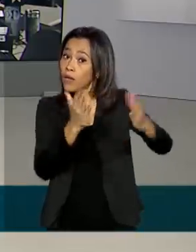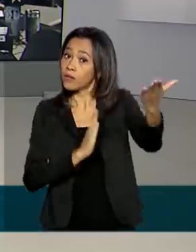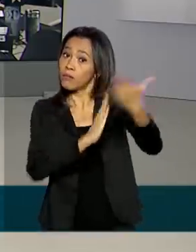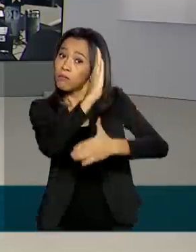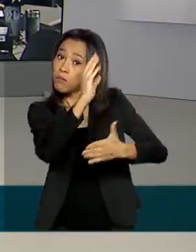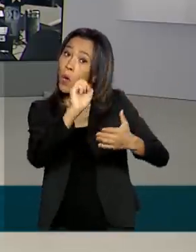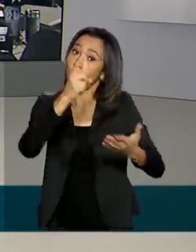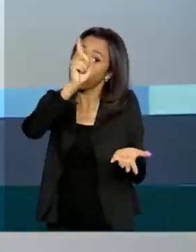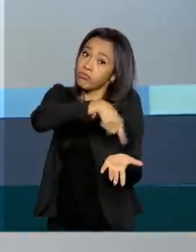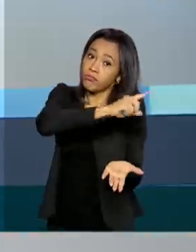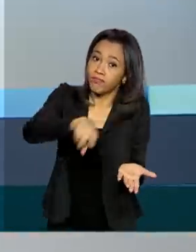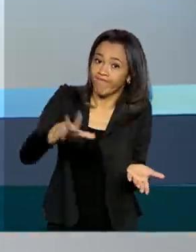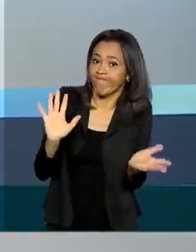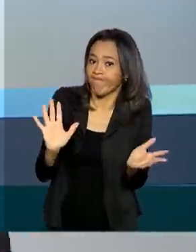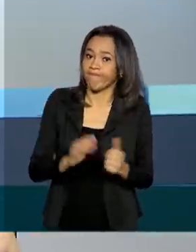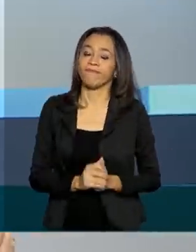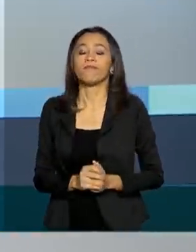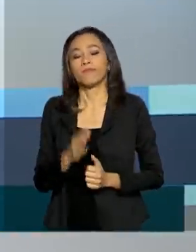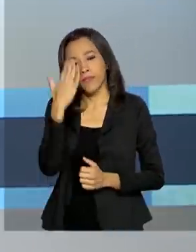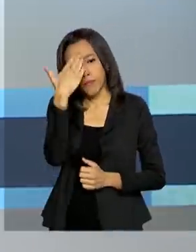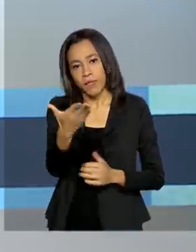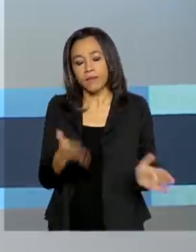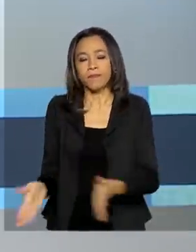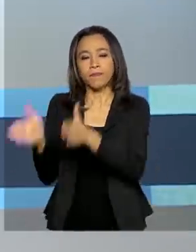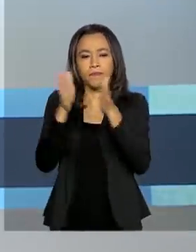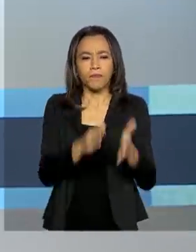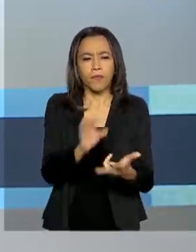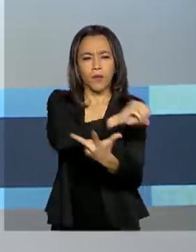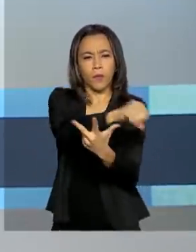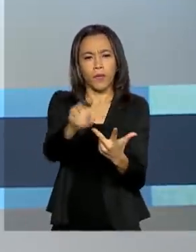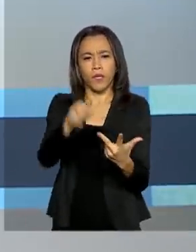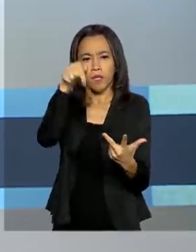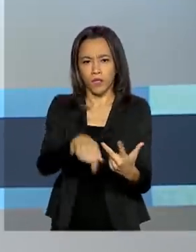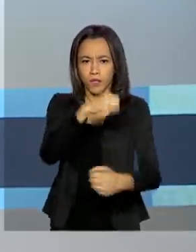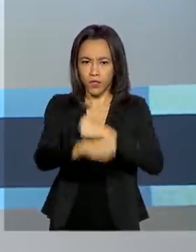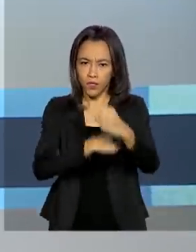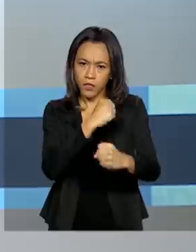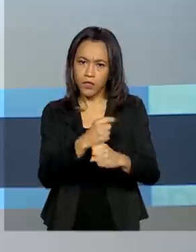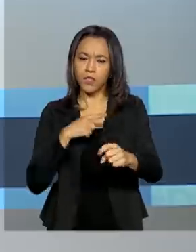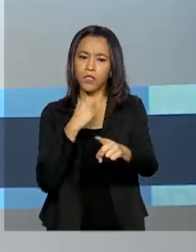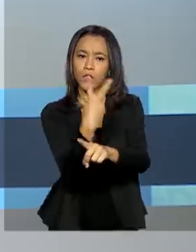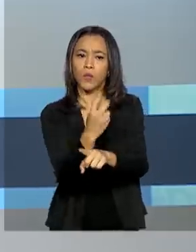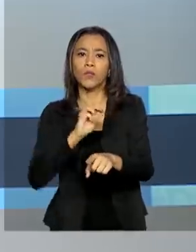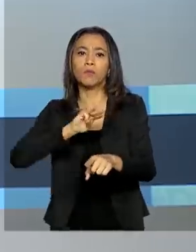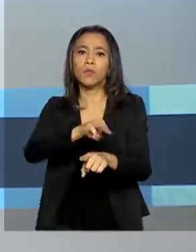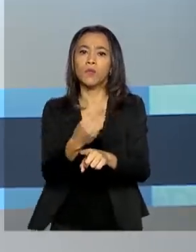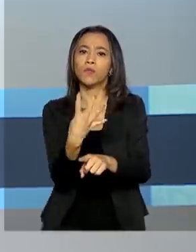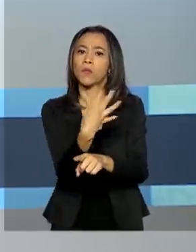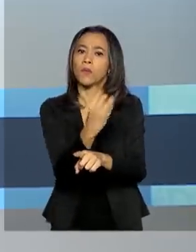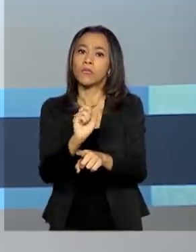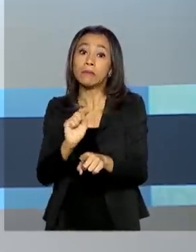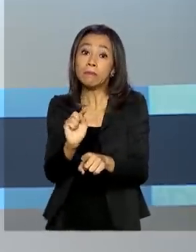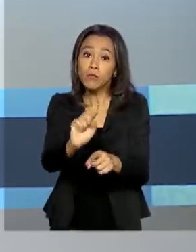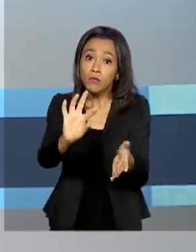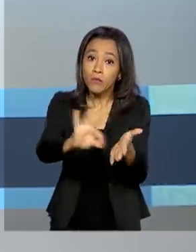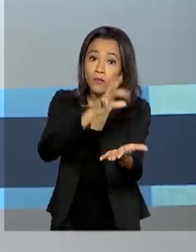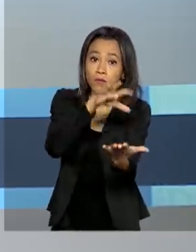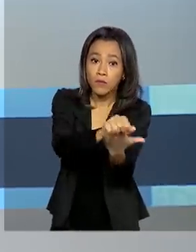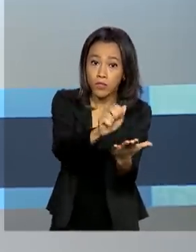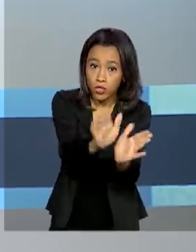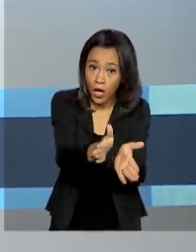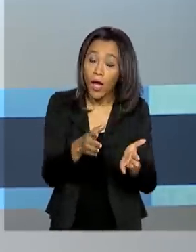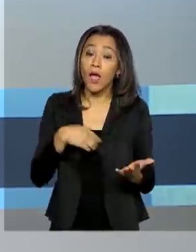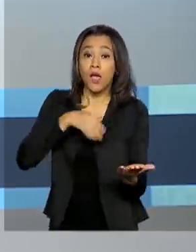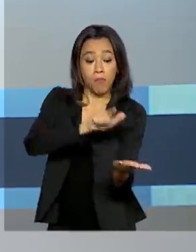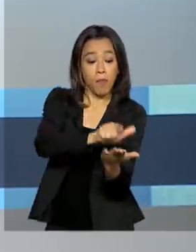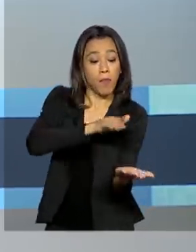Obrigada pelas suas informações. O Enem deste ano já tem cerca de 2 milhões e 400 mil inscritos. A versão impressa já